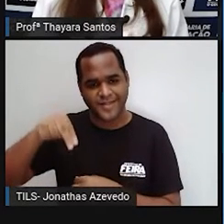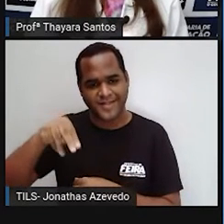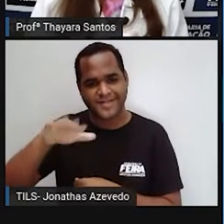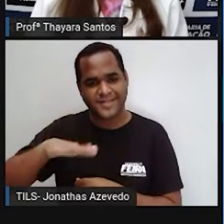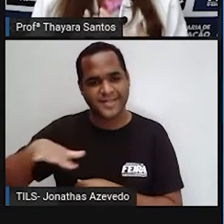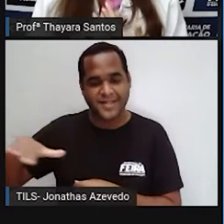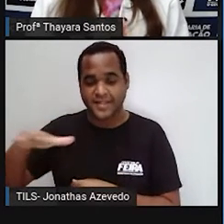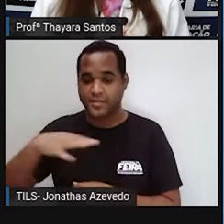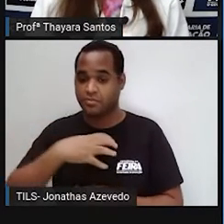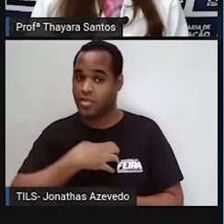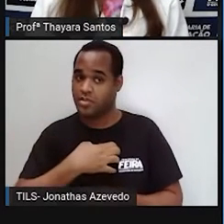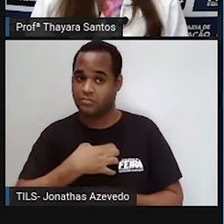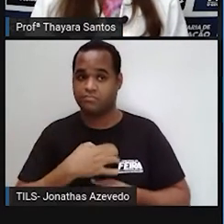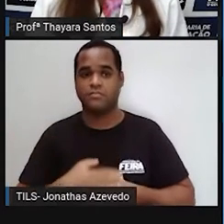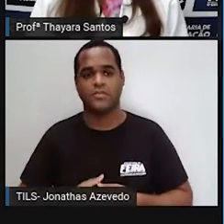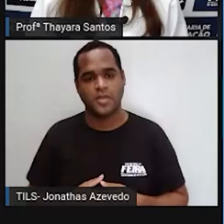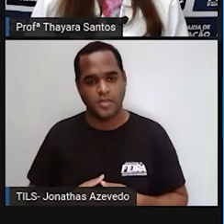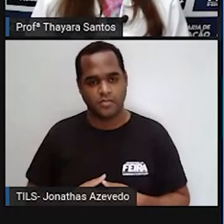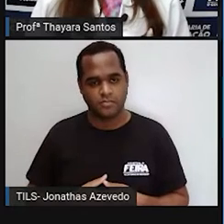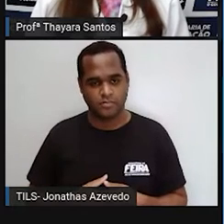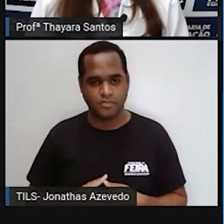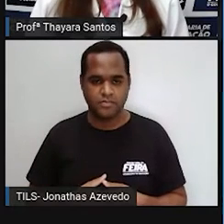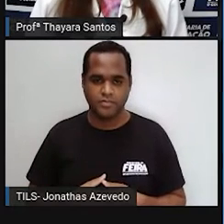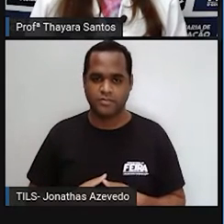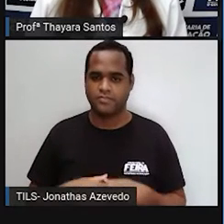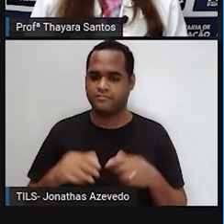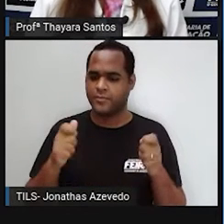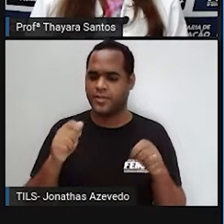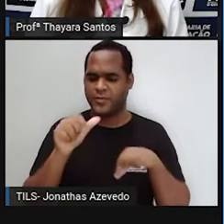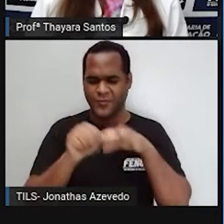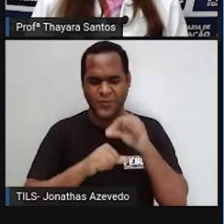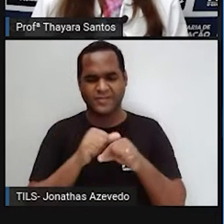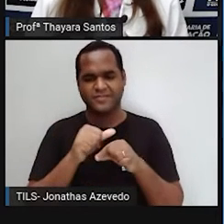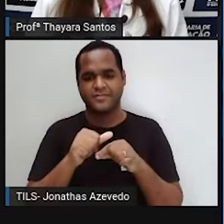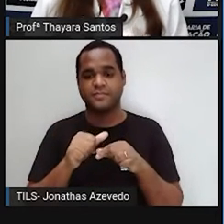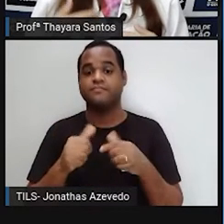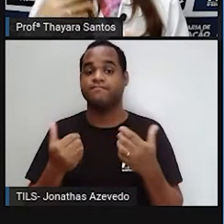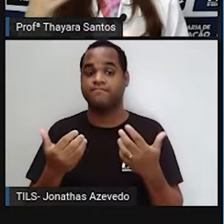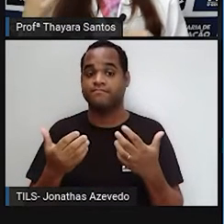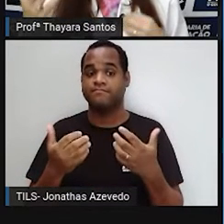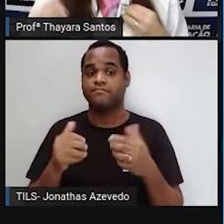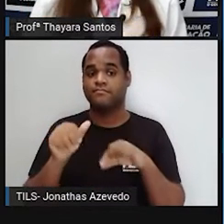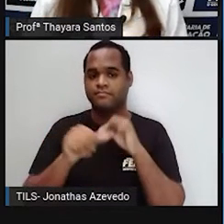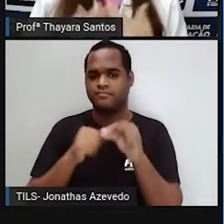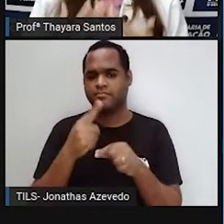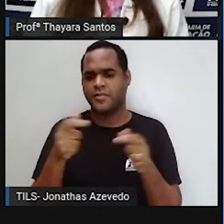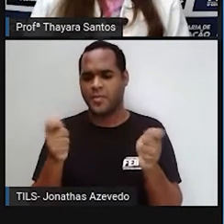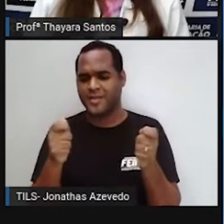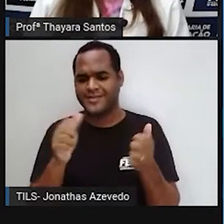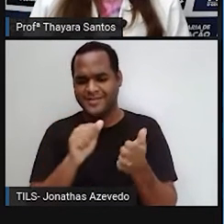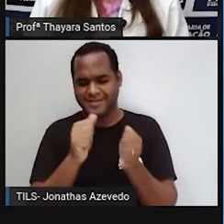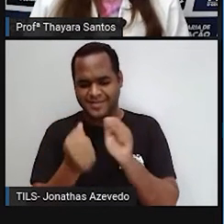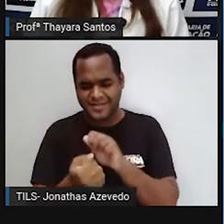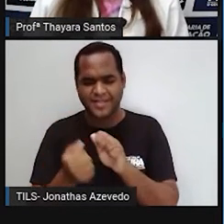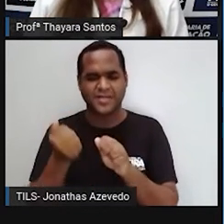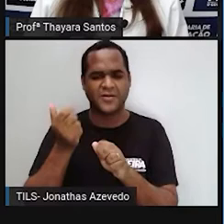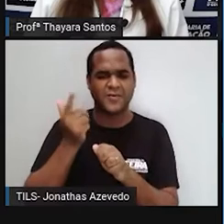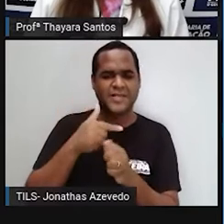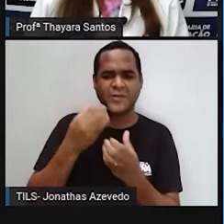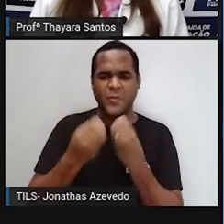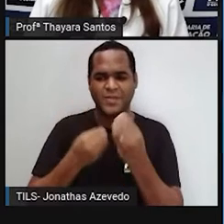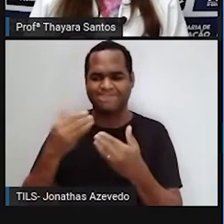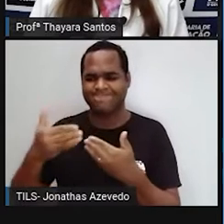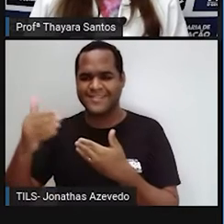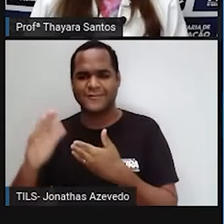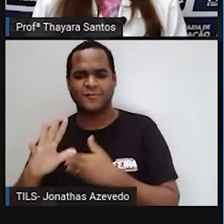que é a região nordeste, para o nosso estado, que é a Bahia. E ela falou um pouquinho também sobre se a gente pode ainda reverter o que